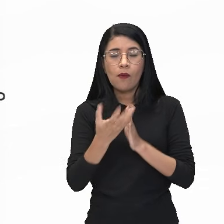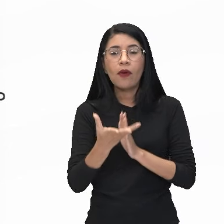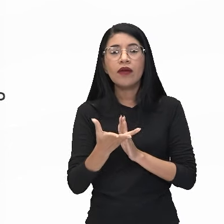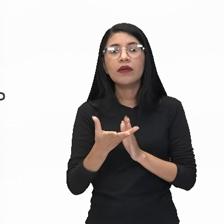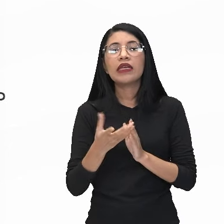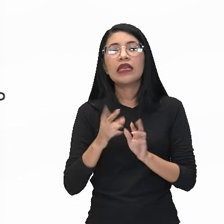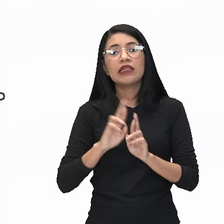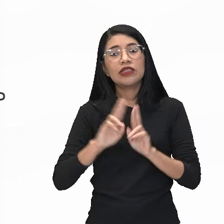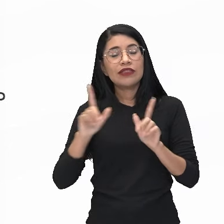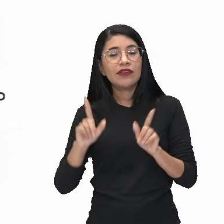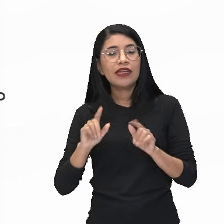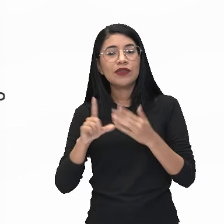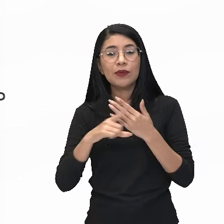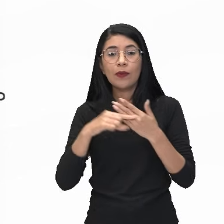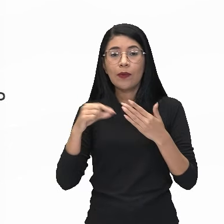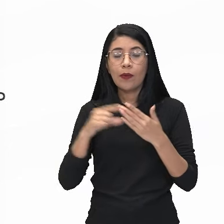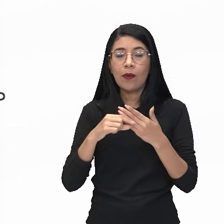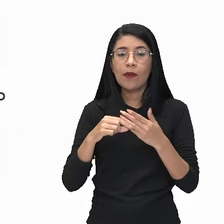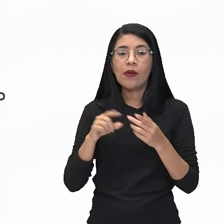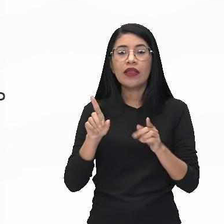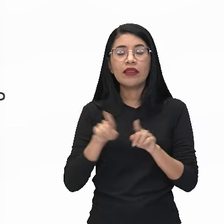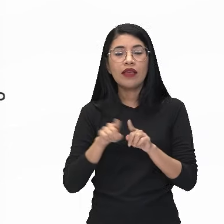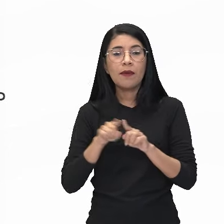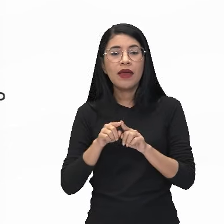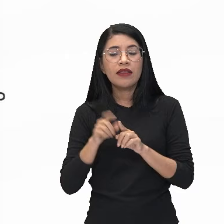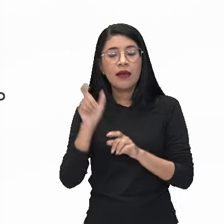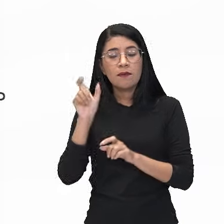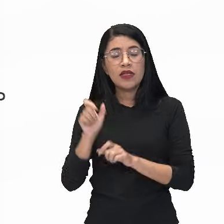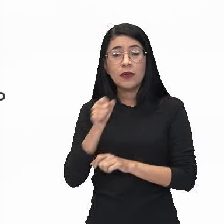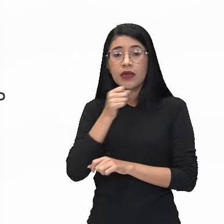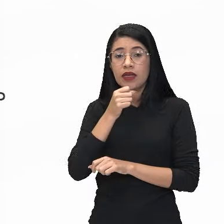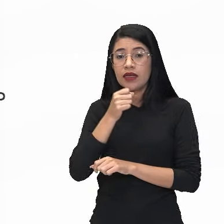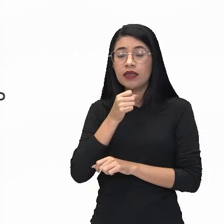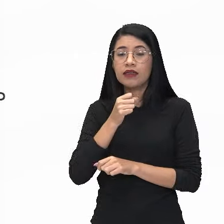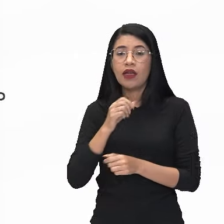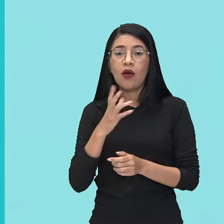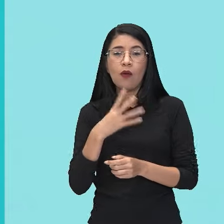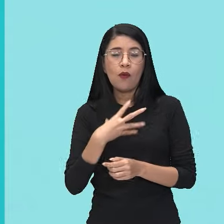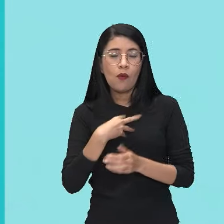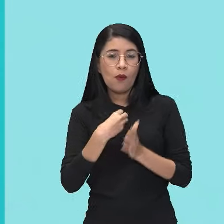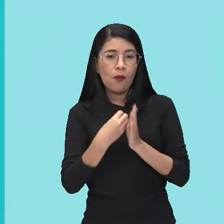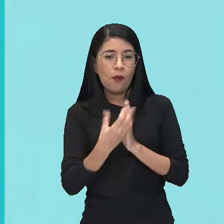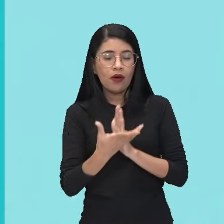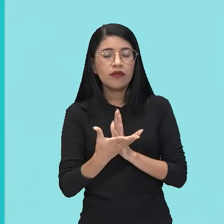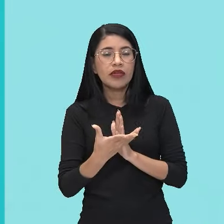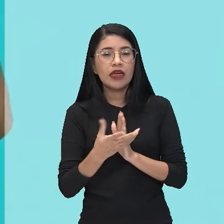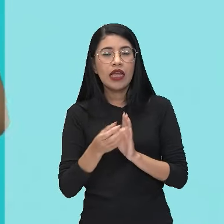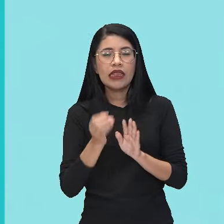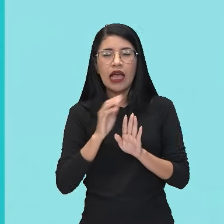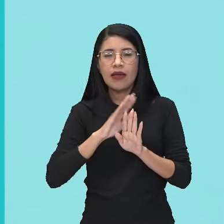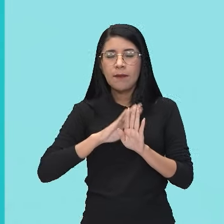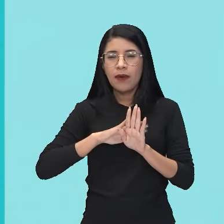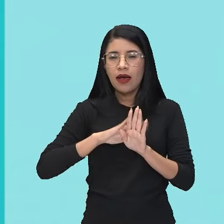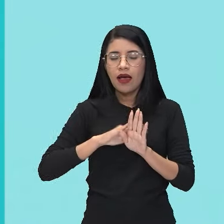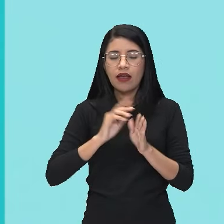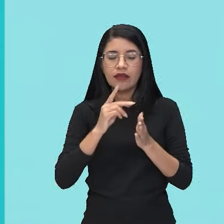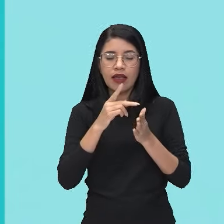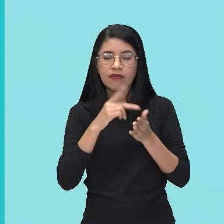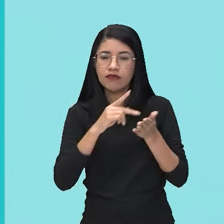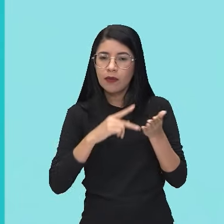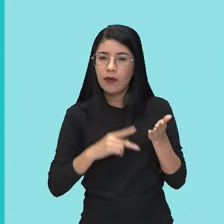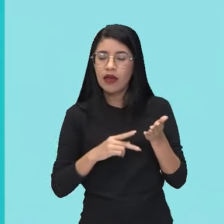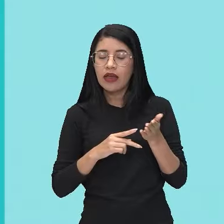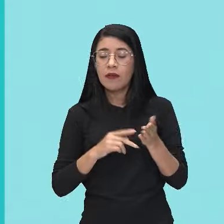diferente do compositor e do intérprete da canção. Eu lírico é uma coisa, né? O que está ali escondido no nosso poema e o